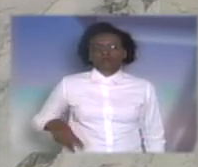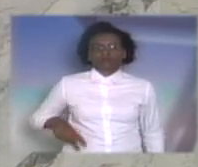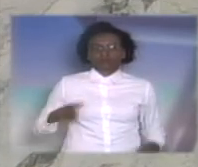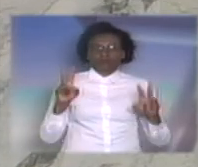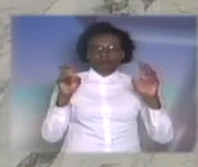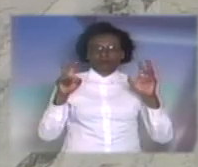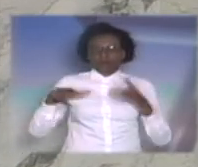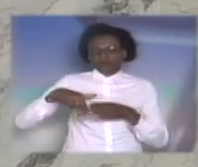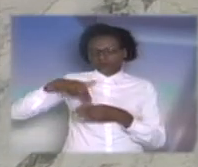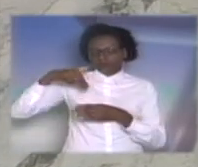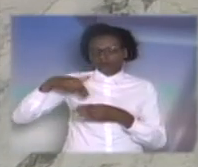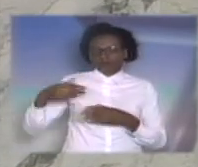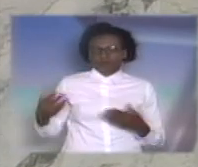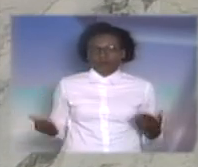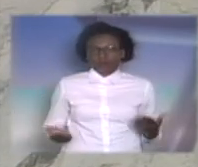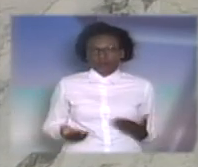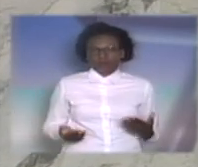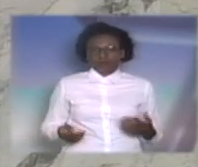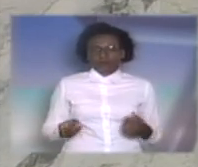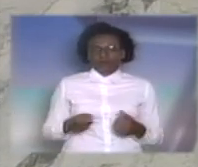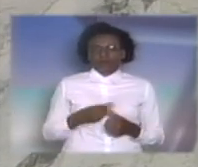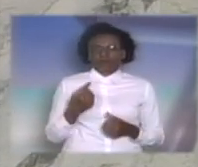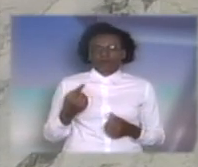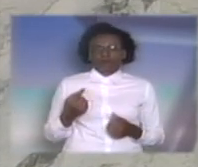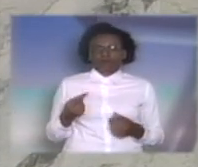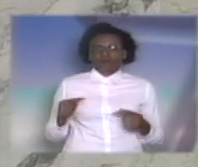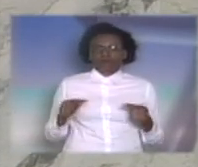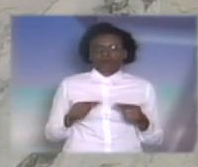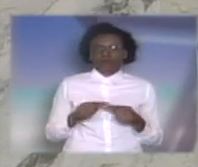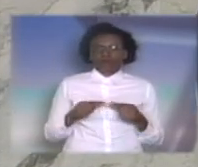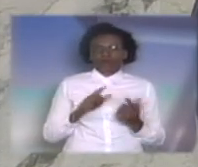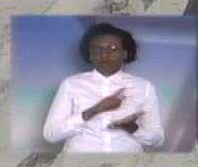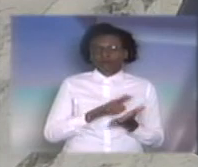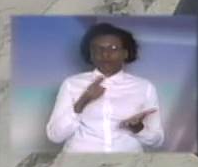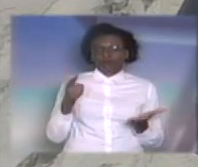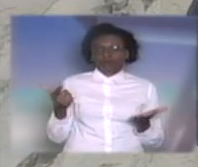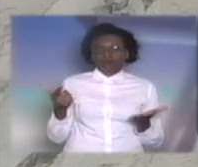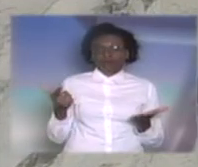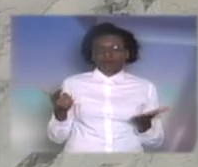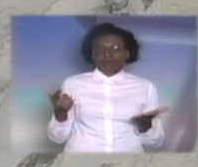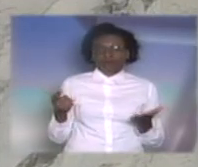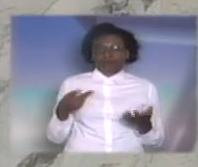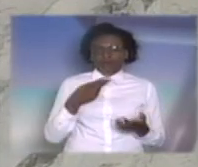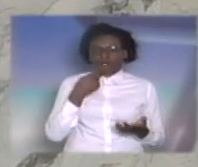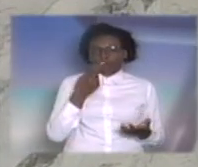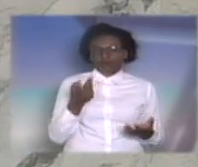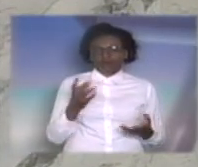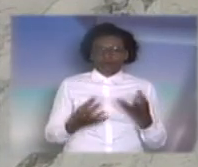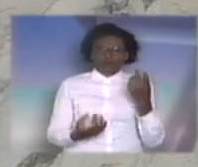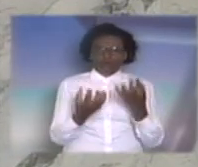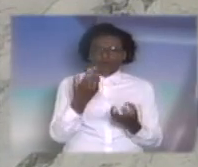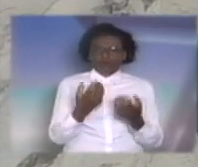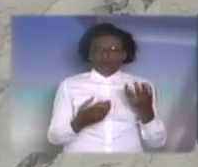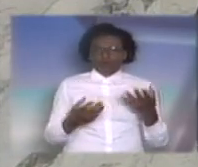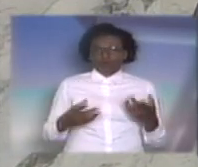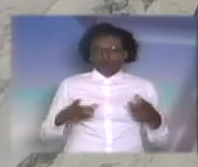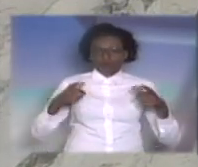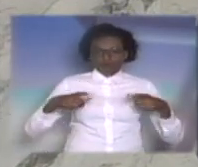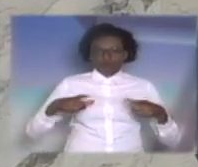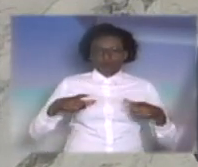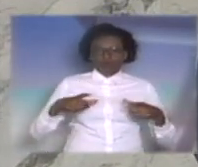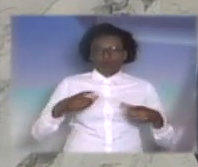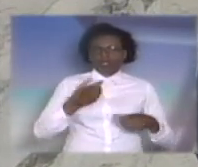que eu queria tratar aqui é um assunto que está nos jornais, que fala sobre o incêndio que ocorreu em Londres,